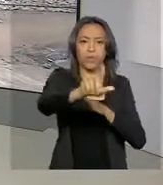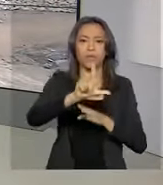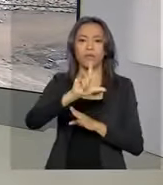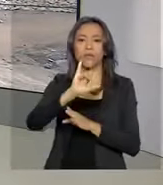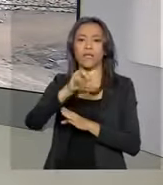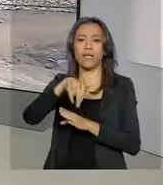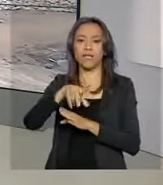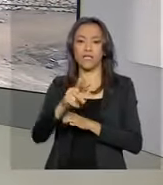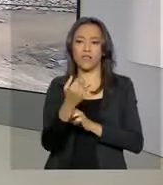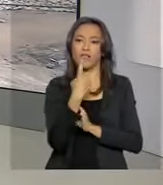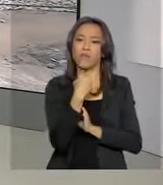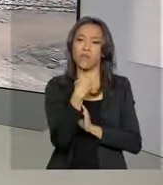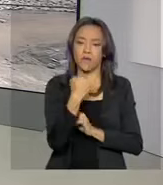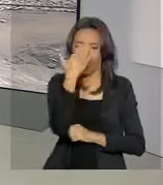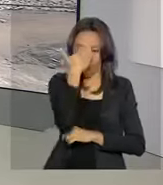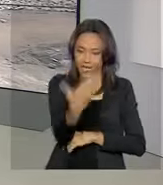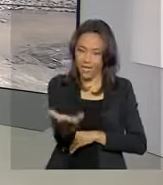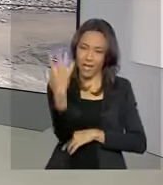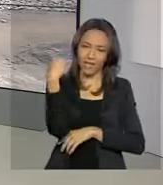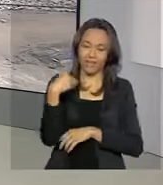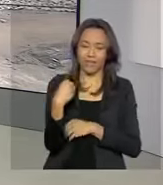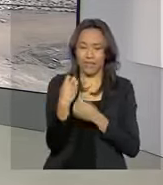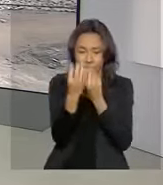Alessandra, pelas suas informações ao vivo e direto do Rio de Janeiro.